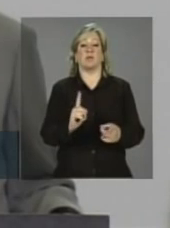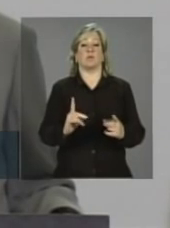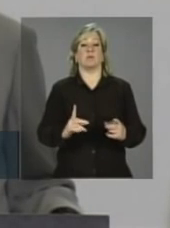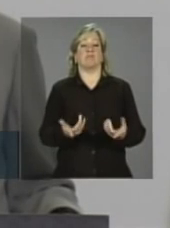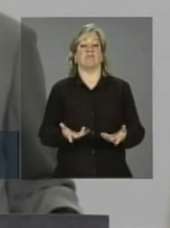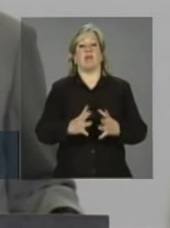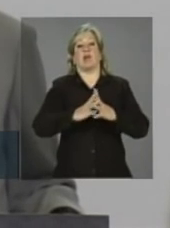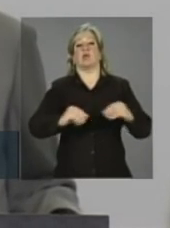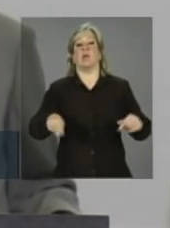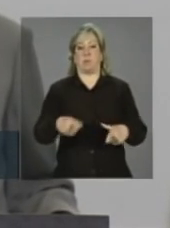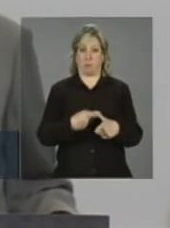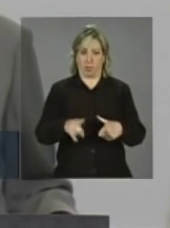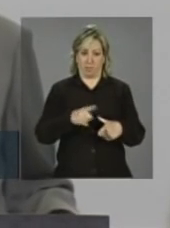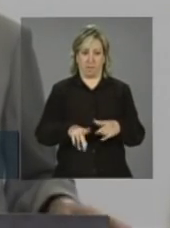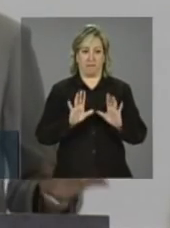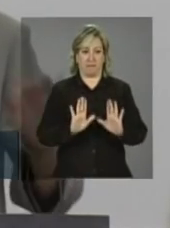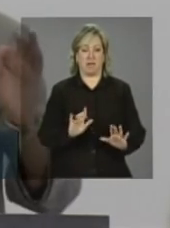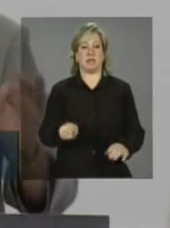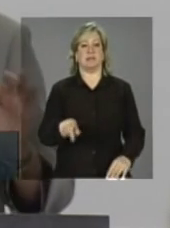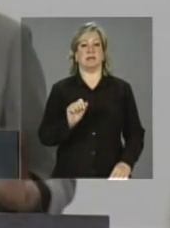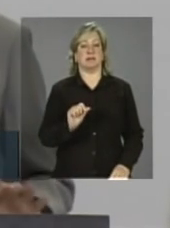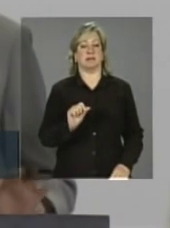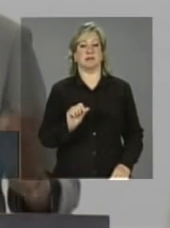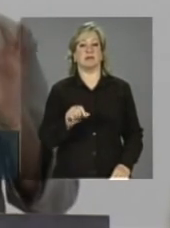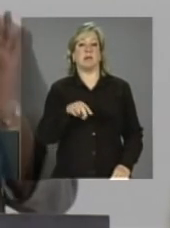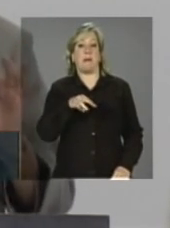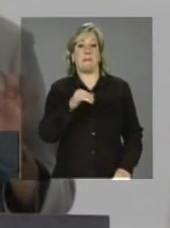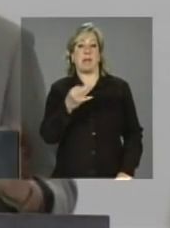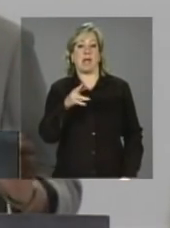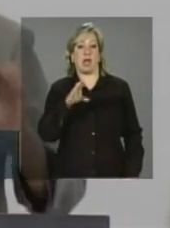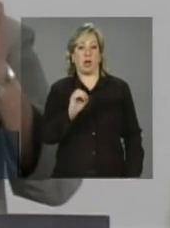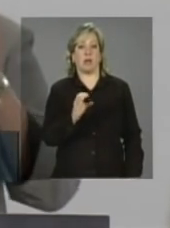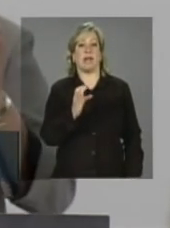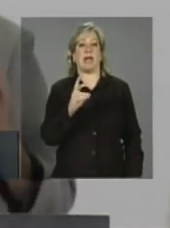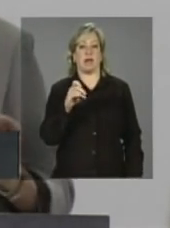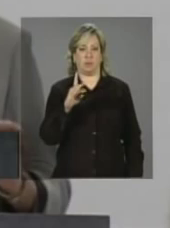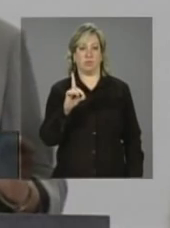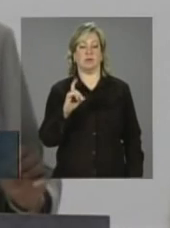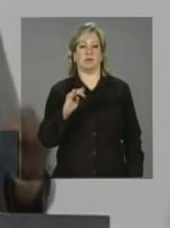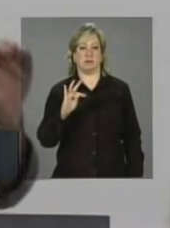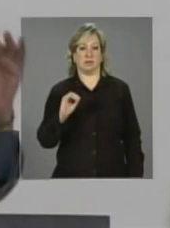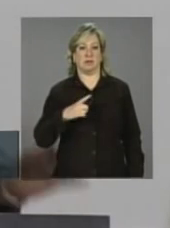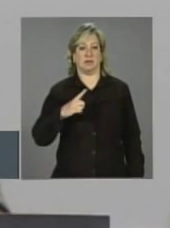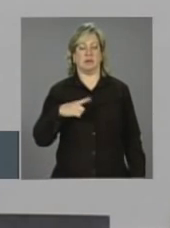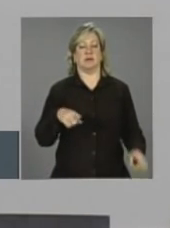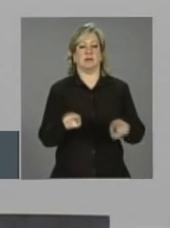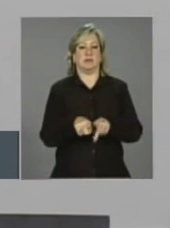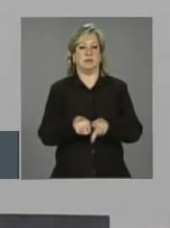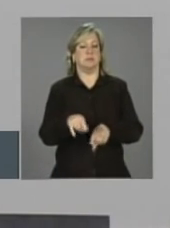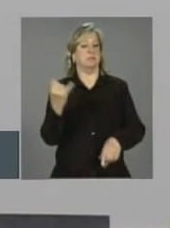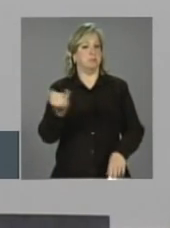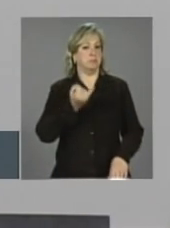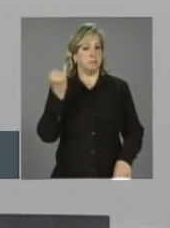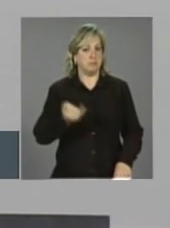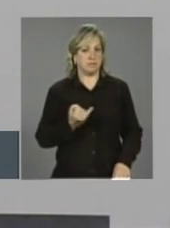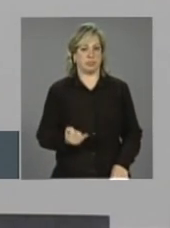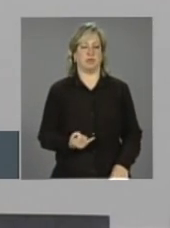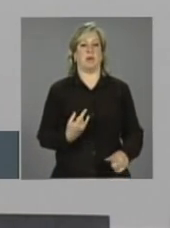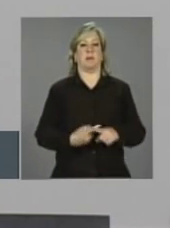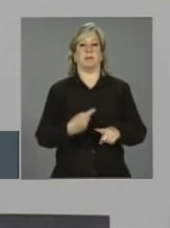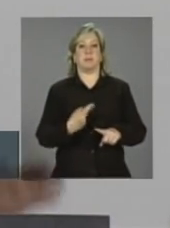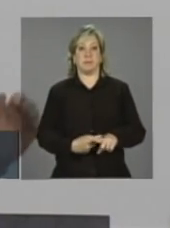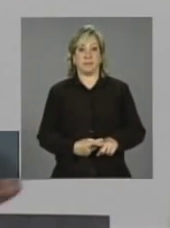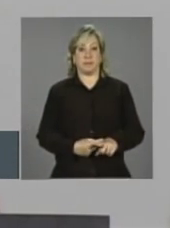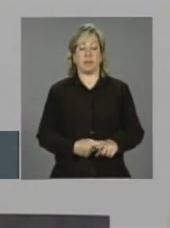o problema. O aspecto microcrédito produtivo orientado é crucial. Como